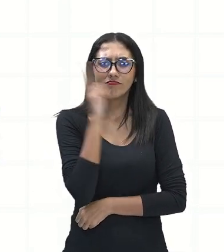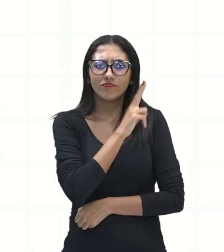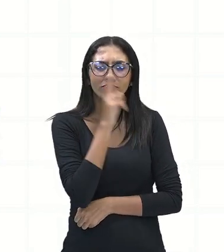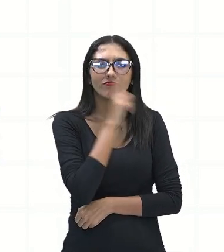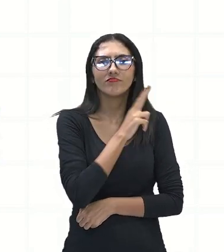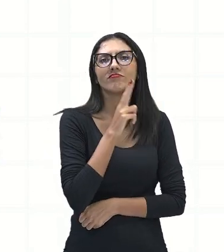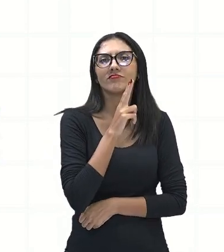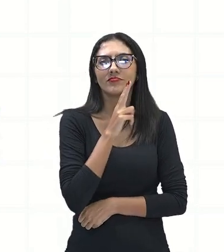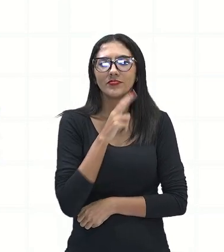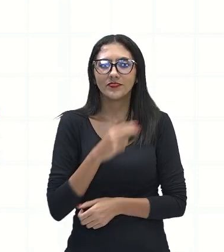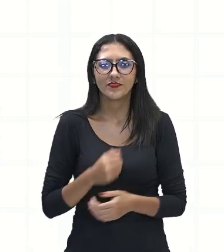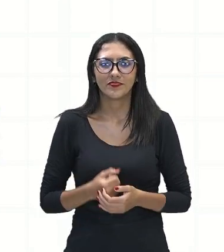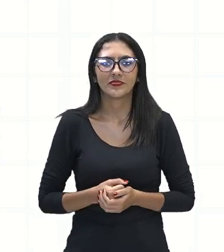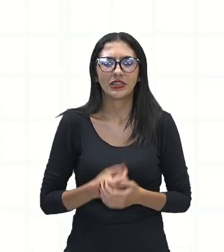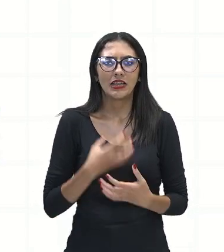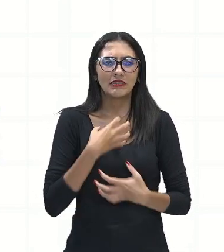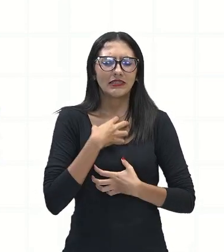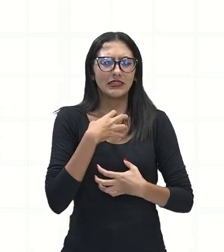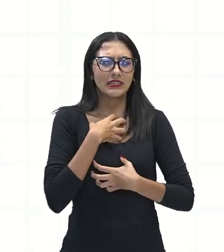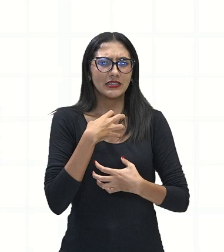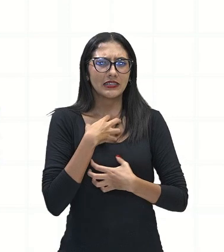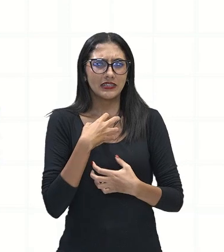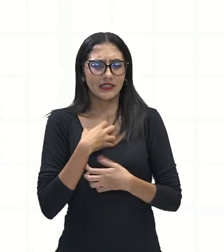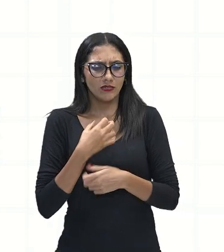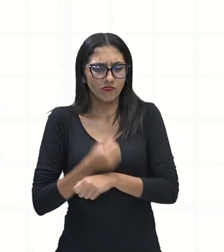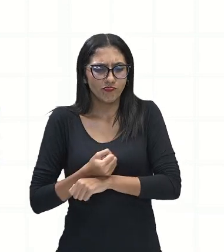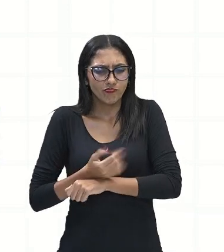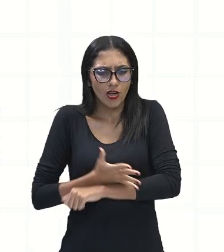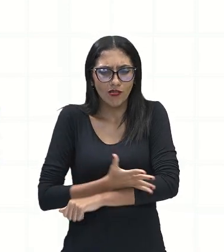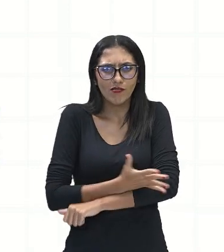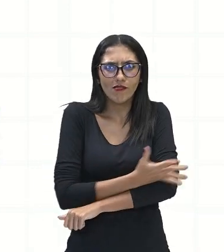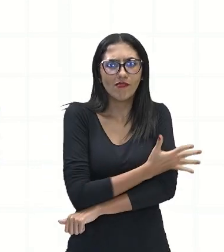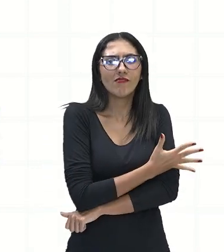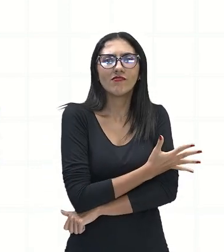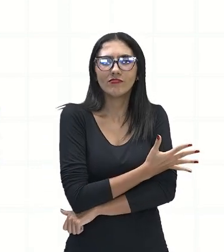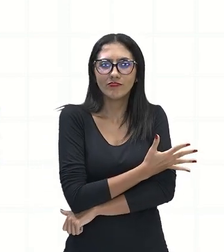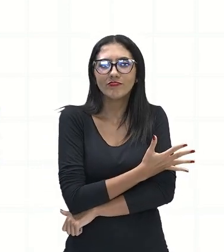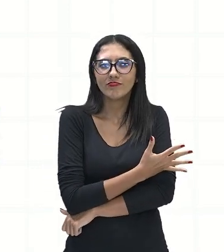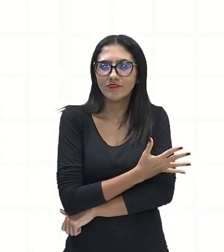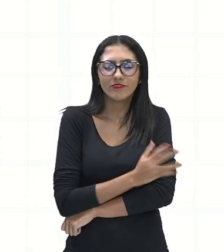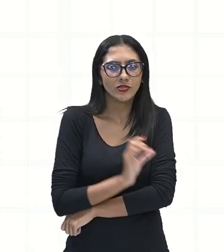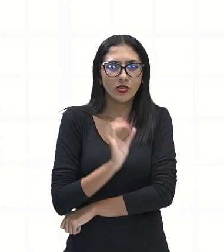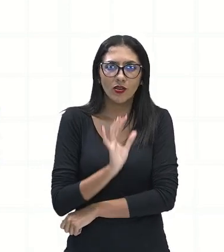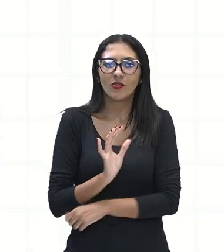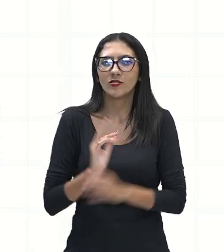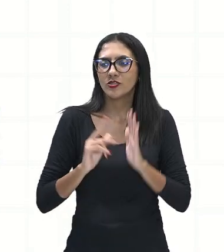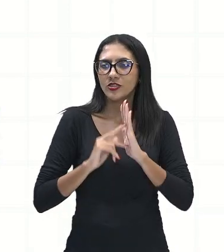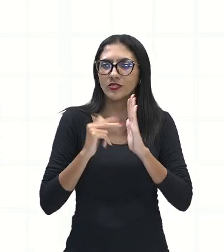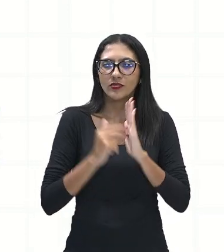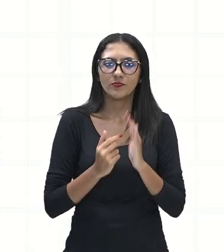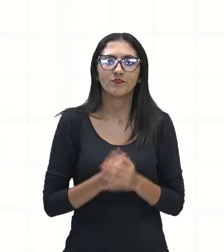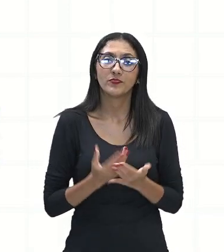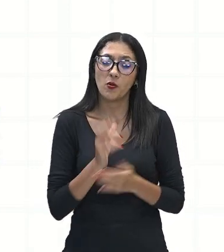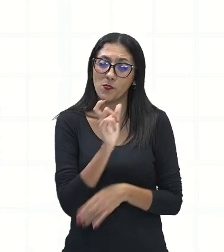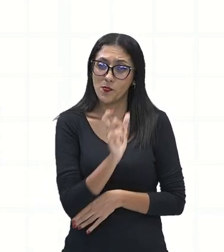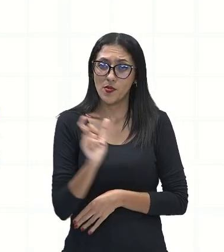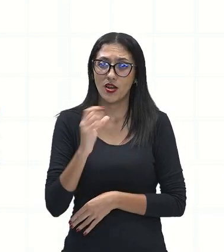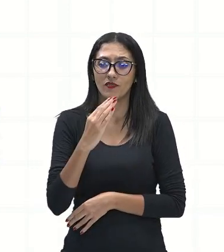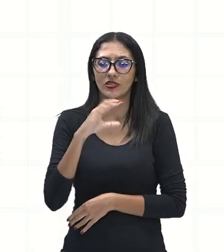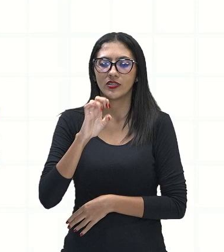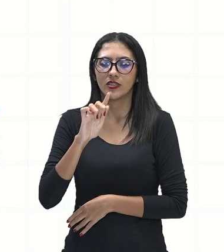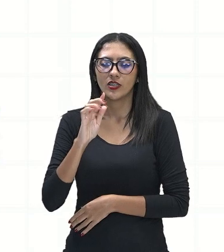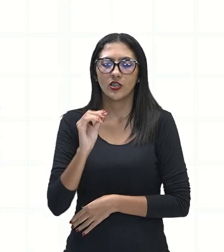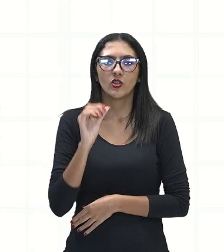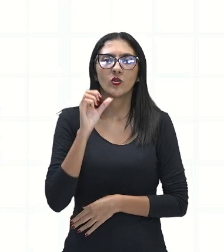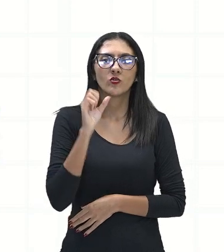e sentir toda aquela adrenalina no momento que estão ali correndo. Então, observe que a palavra cego está sendo utilizada no